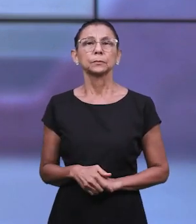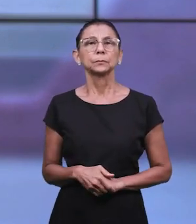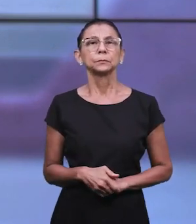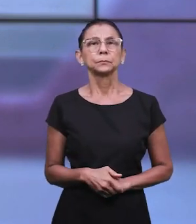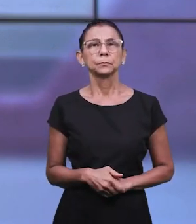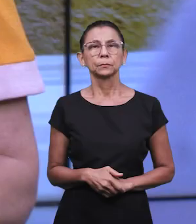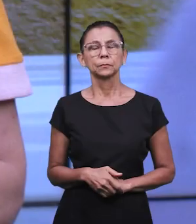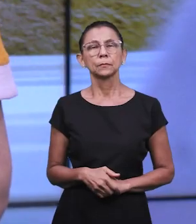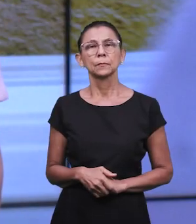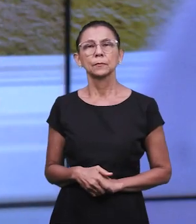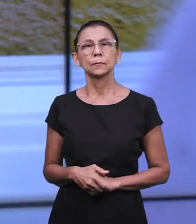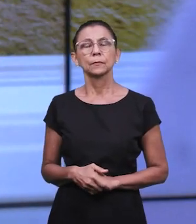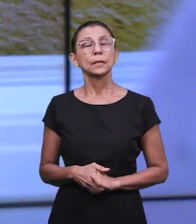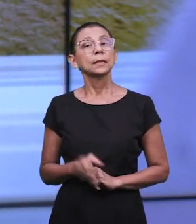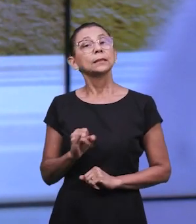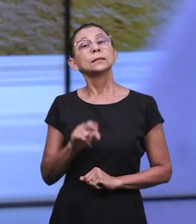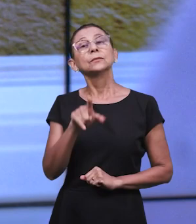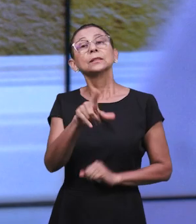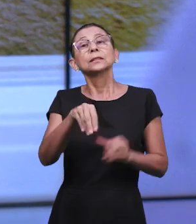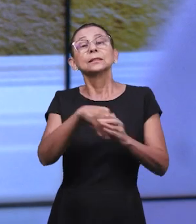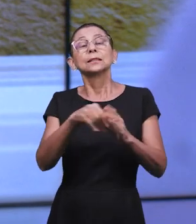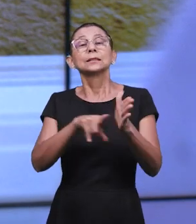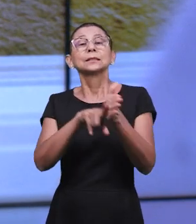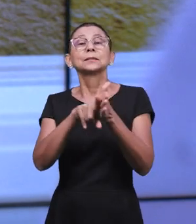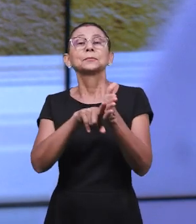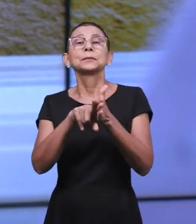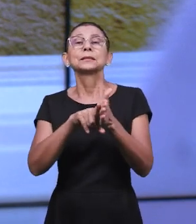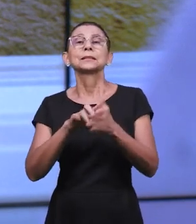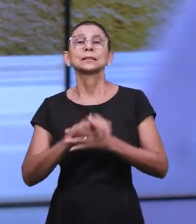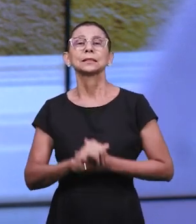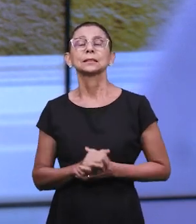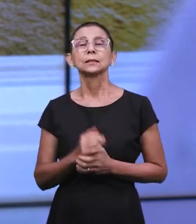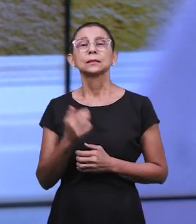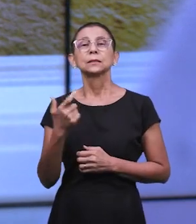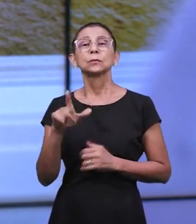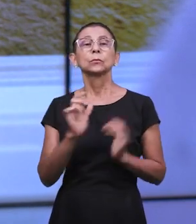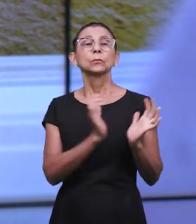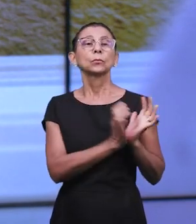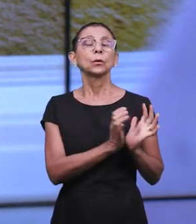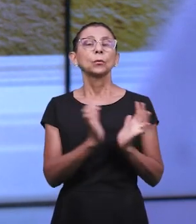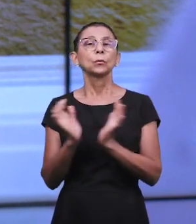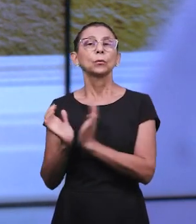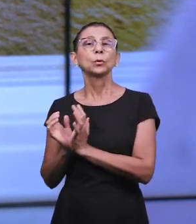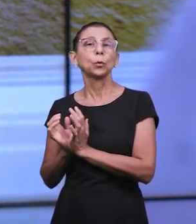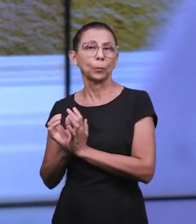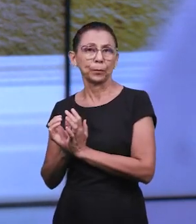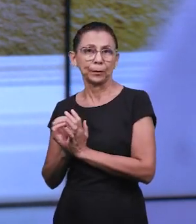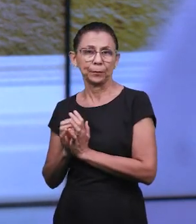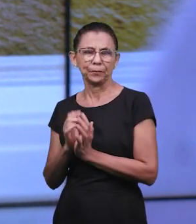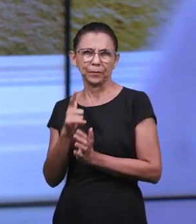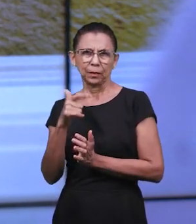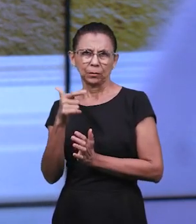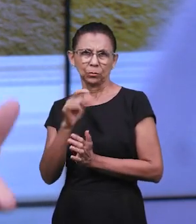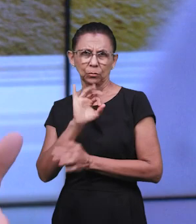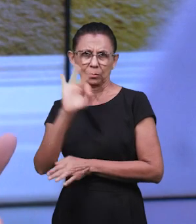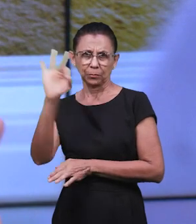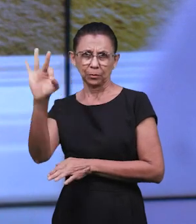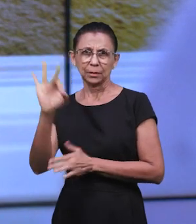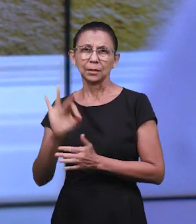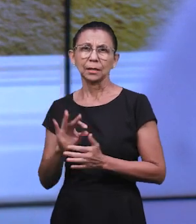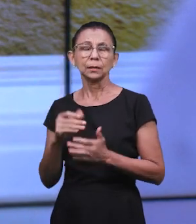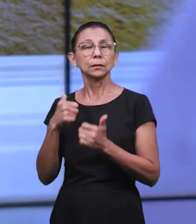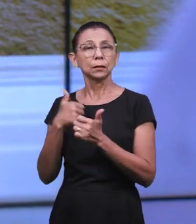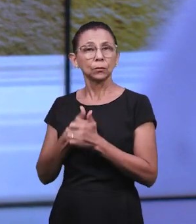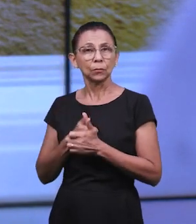E se você participasse dessa pesquisa hoje, em qual grupo estaria? Entre os 12%